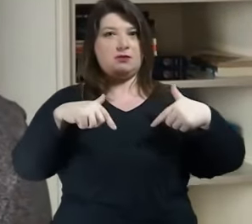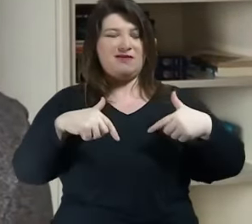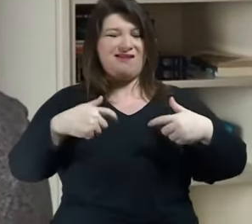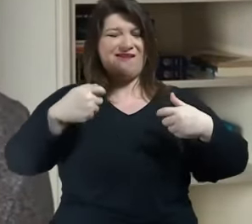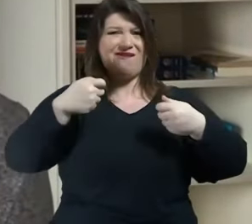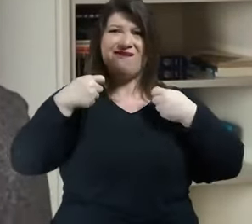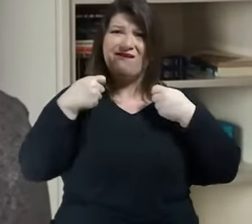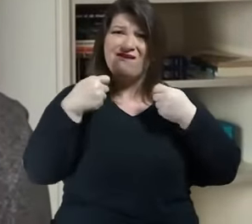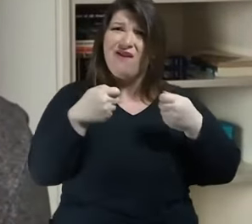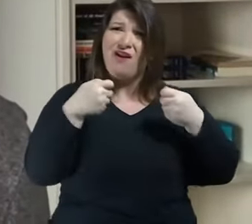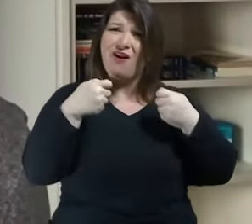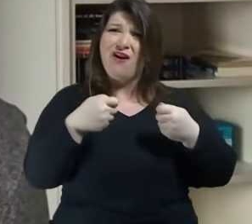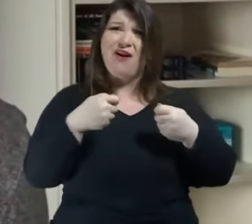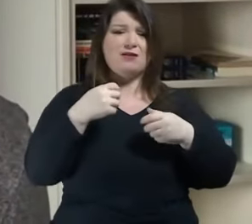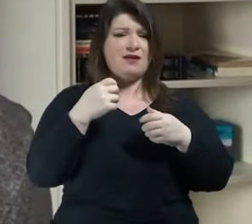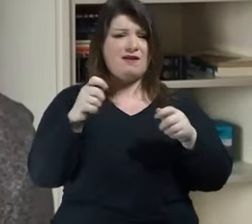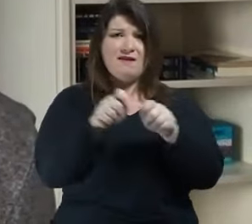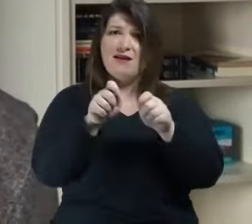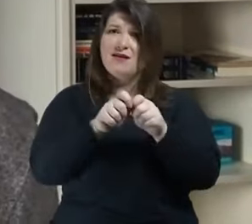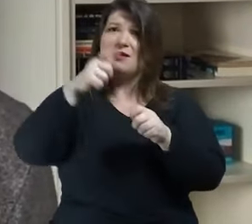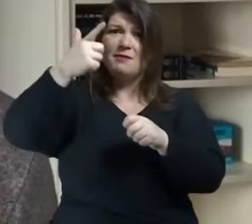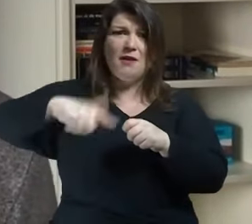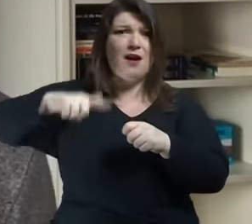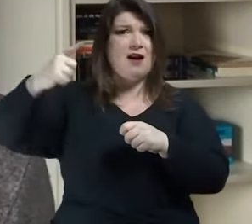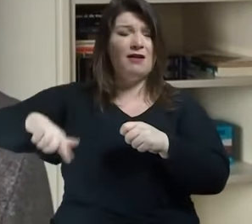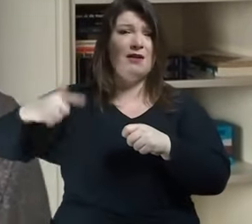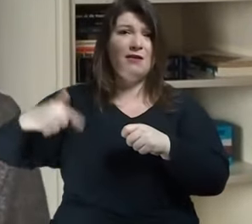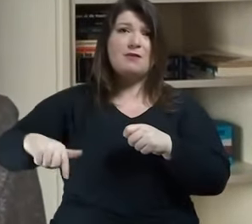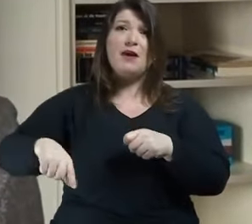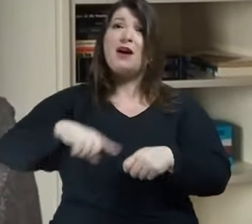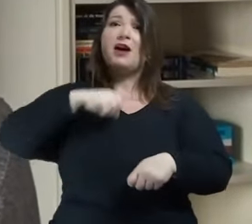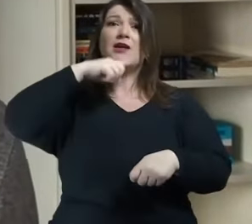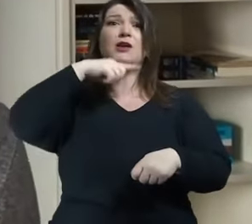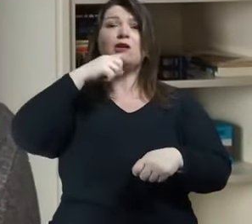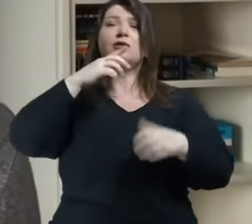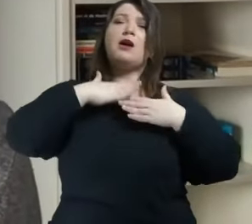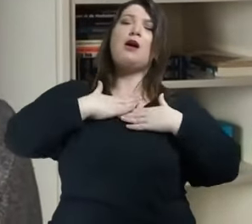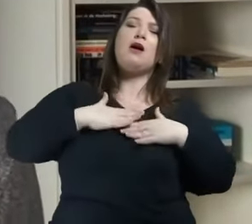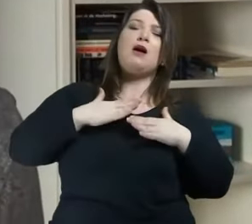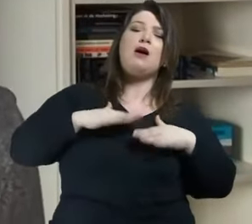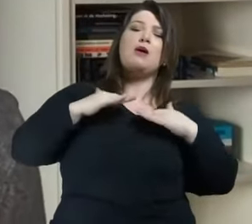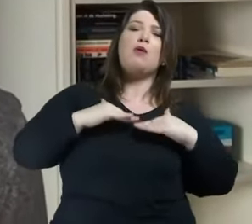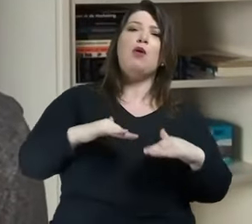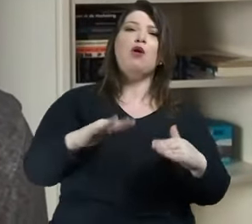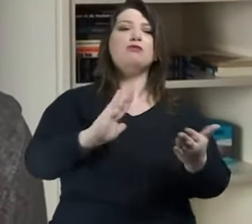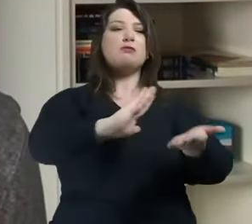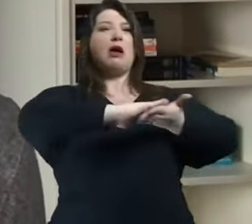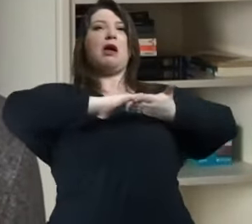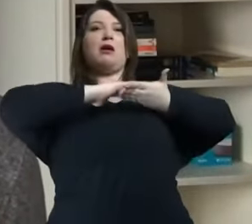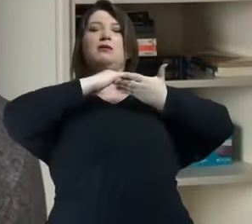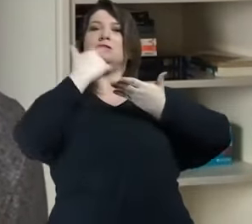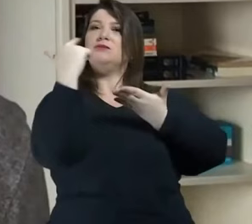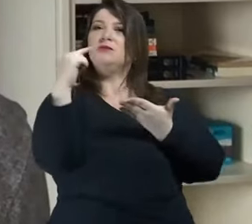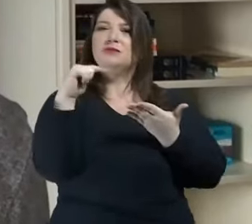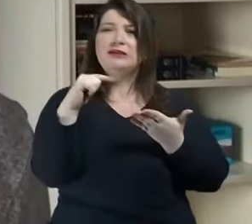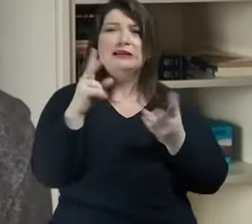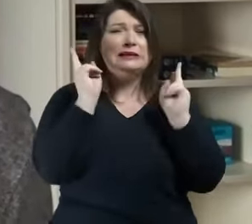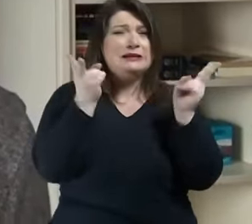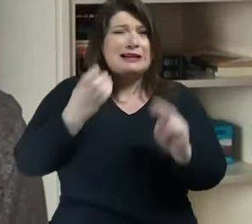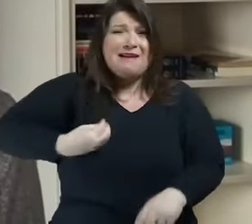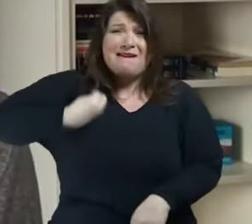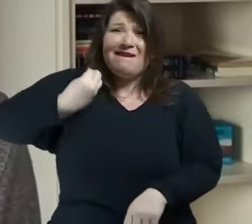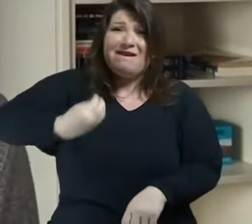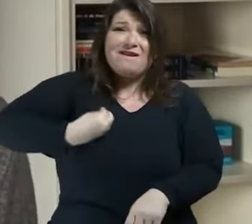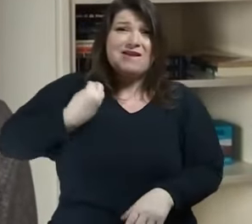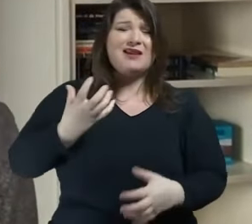assim jamais alcança um ponto de repouso e gratificação vive constantemente num sentimento